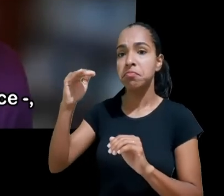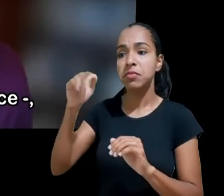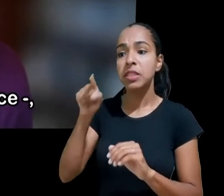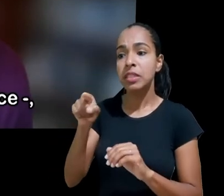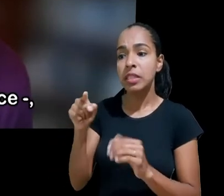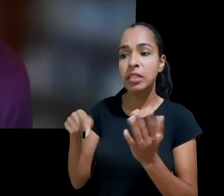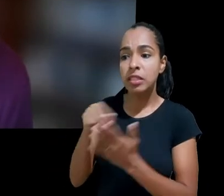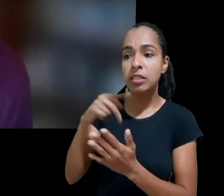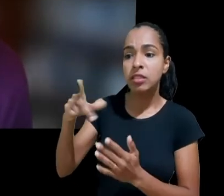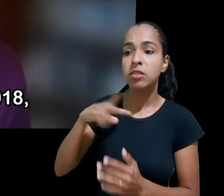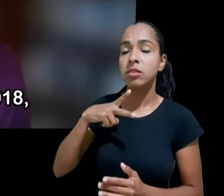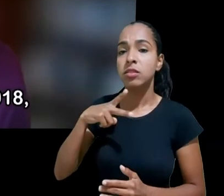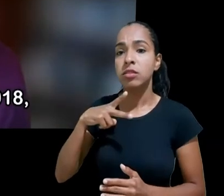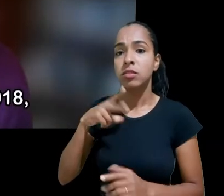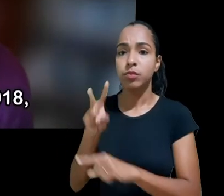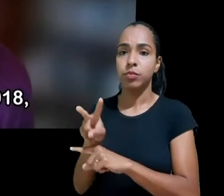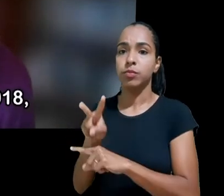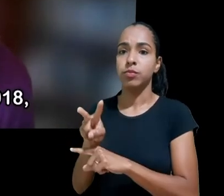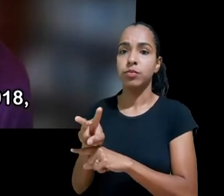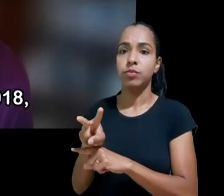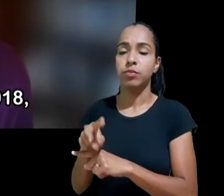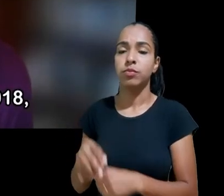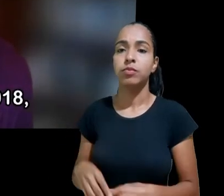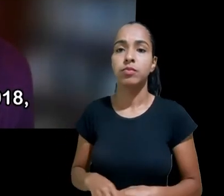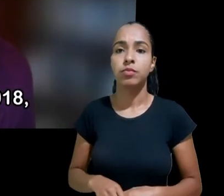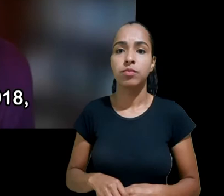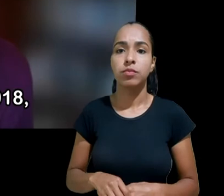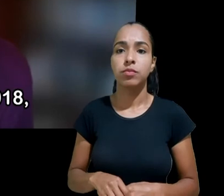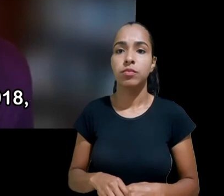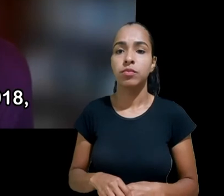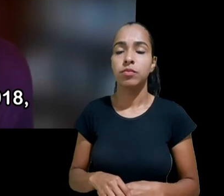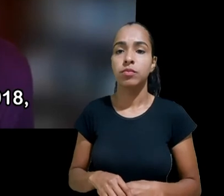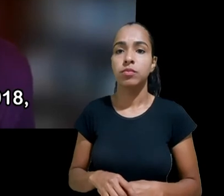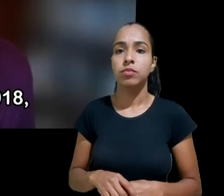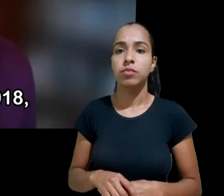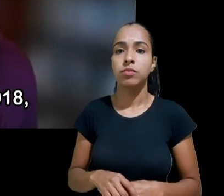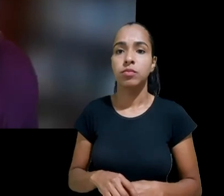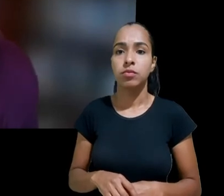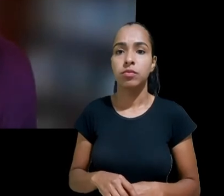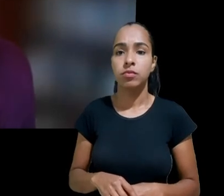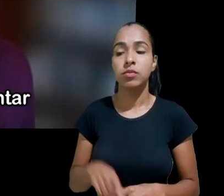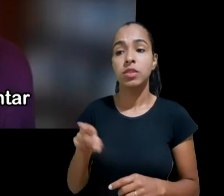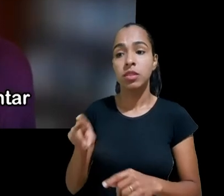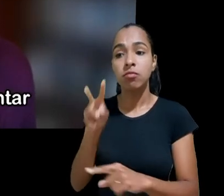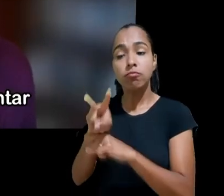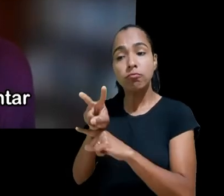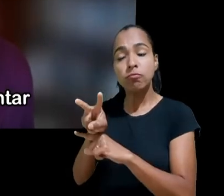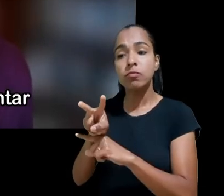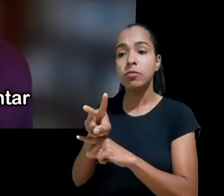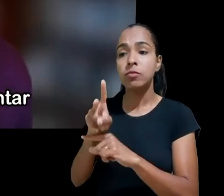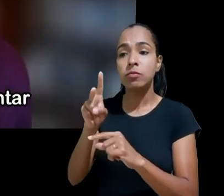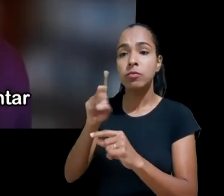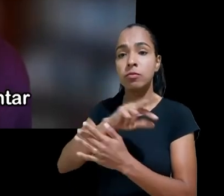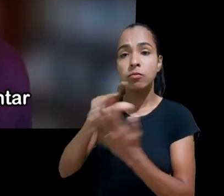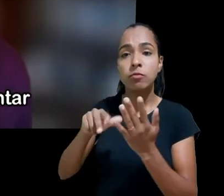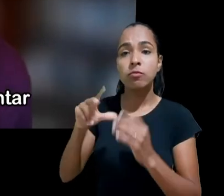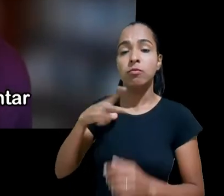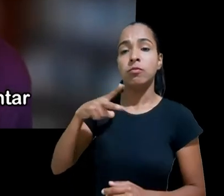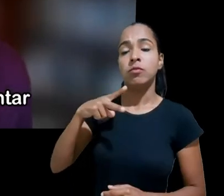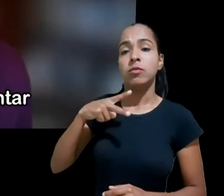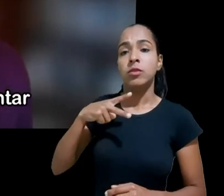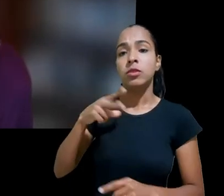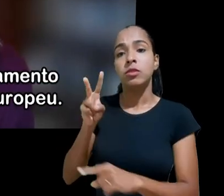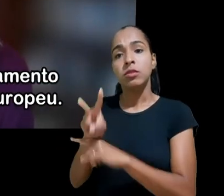Office conforme requerido pelo ato de proteção de dados de 2018 legislação criada para implementar a